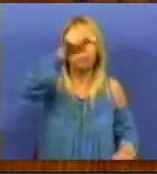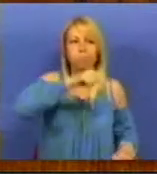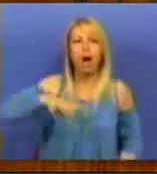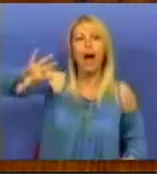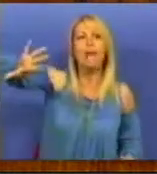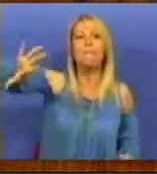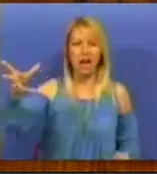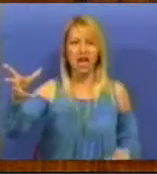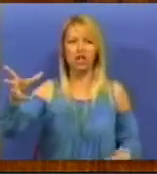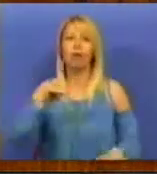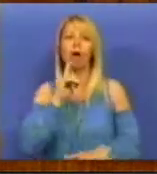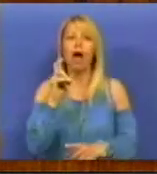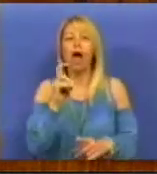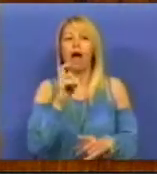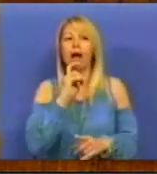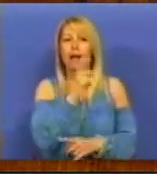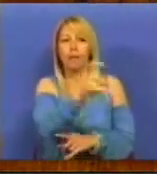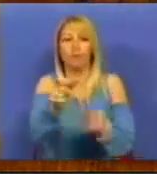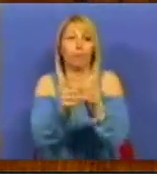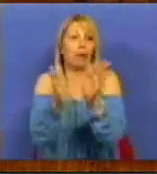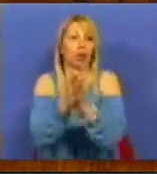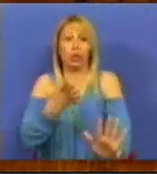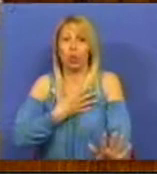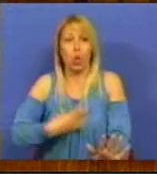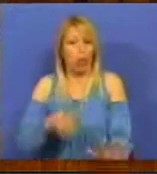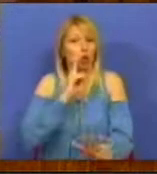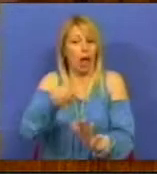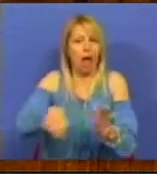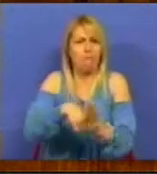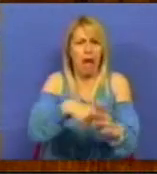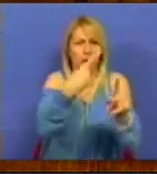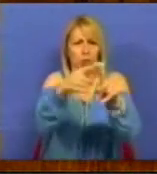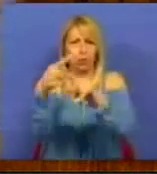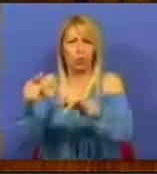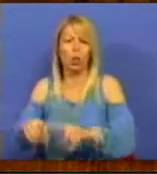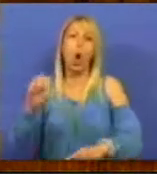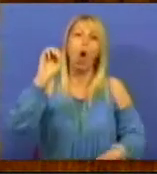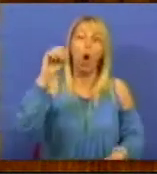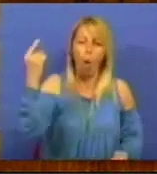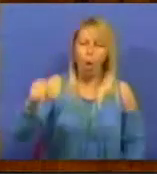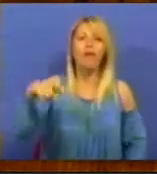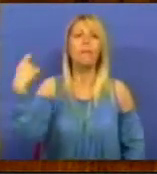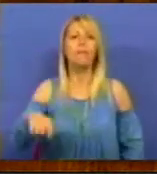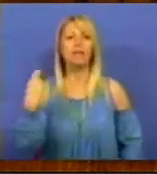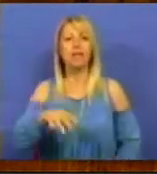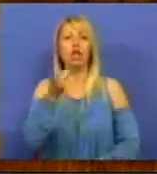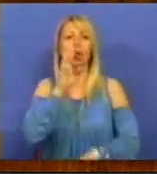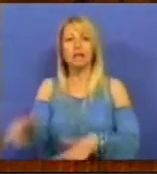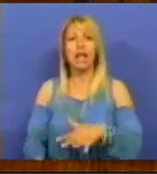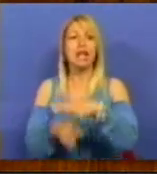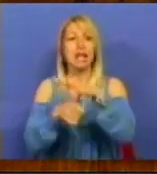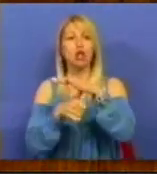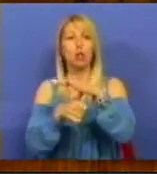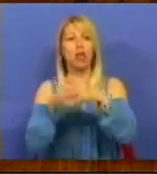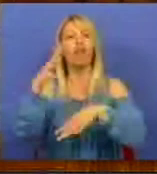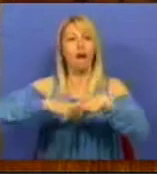notificações para todos os gostos, que fazem todo o tipo de ameaças, ou Presidentes dos Conselhos Executivos que estabelecem os objetivos individuais.